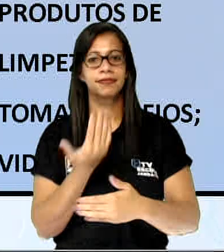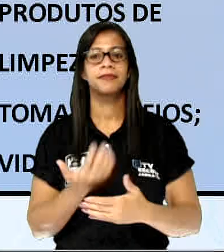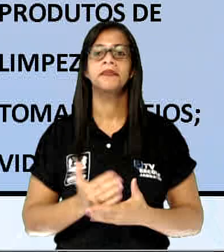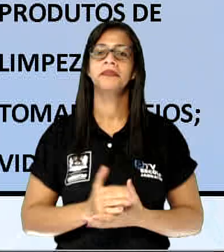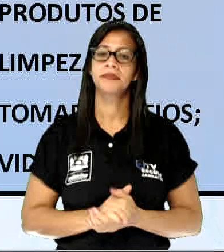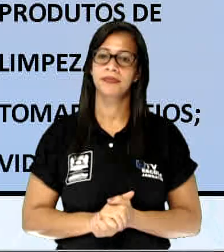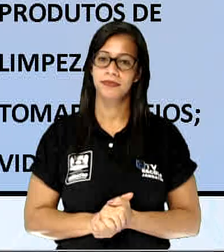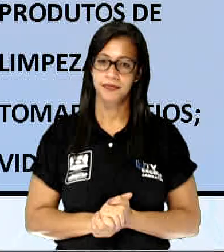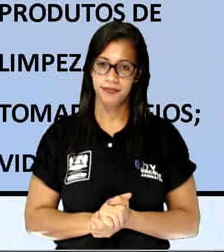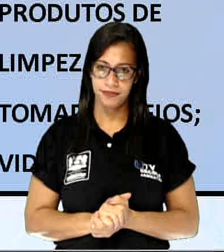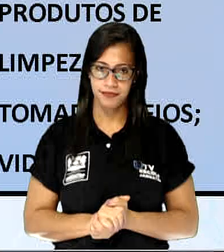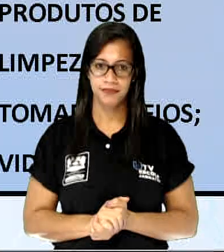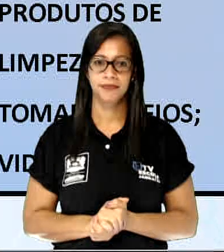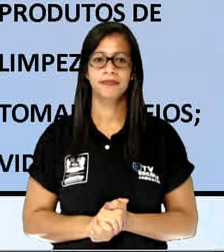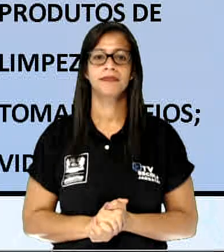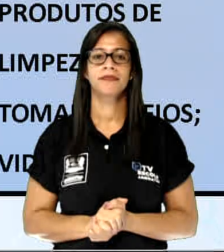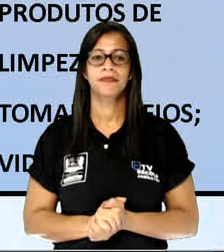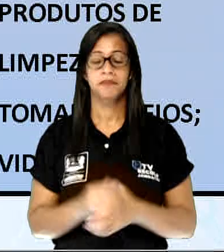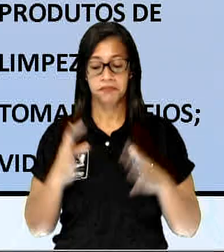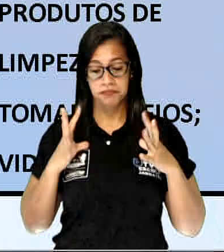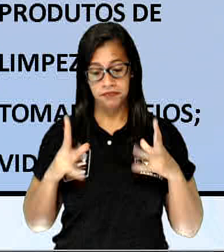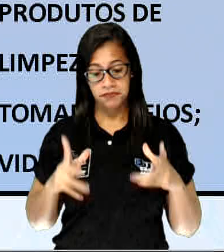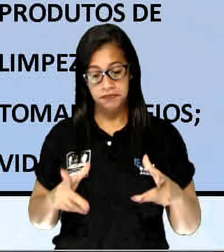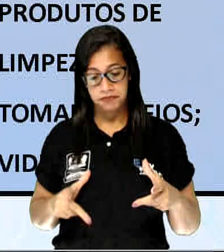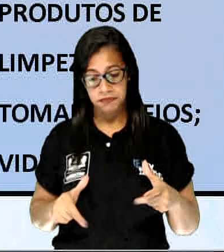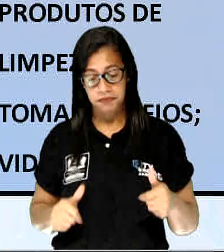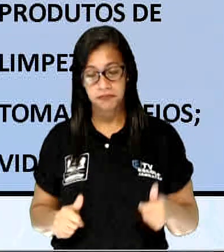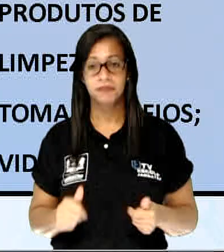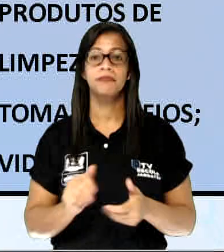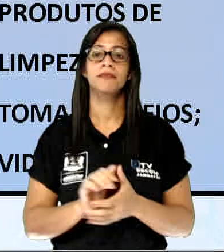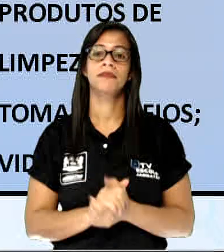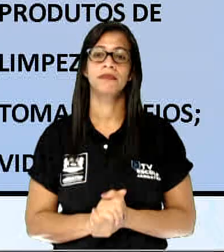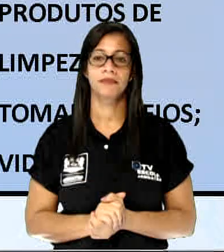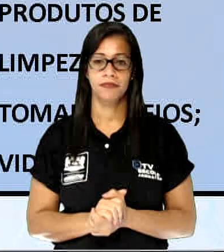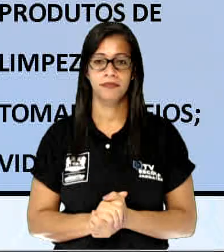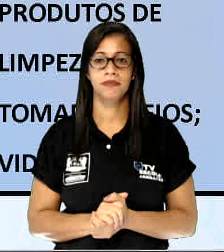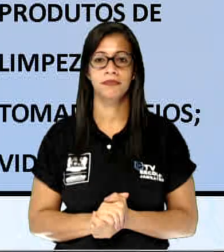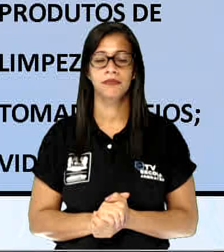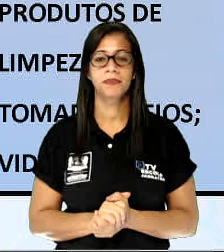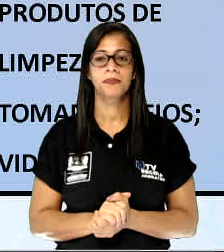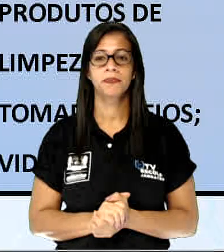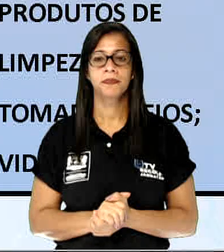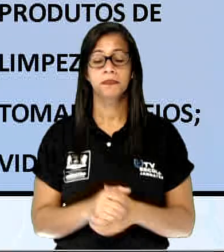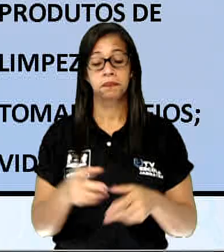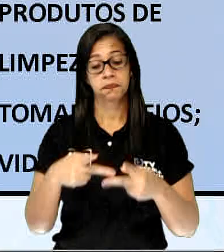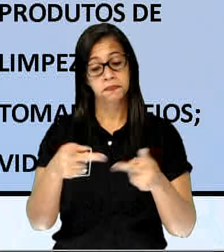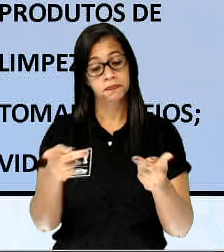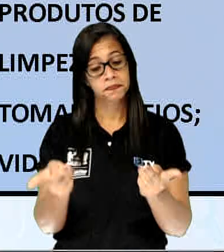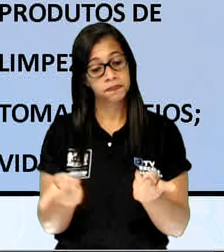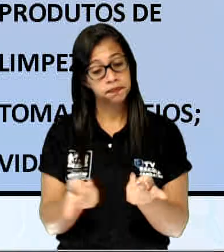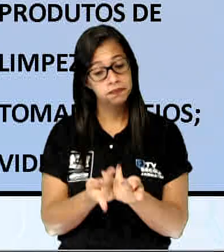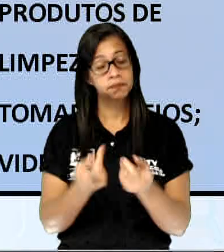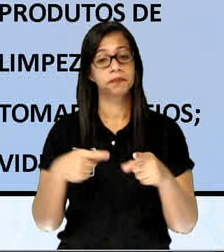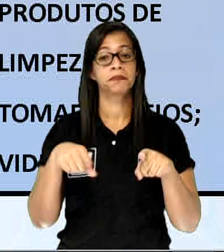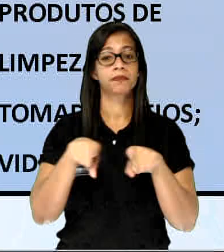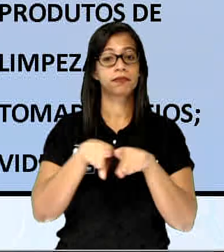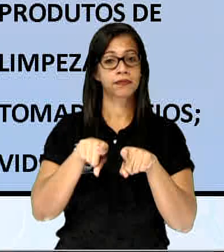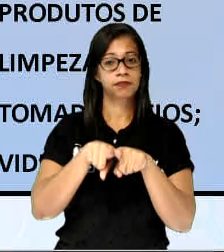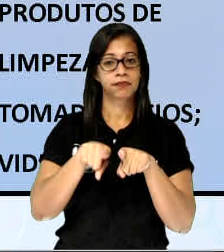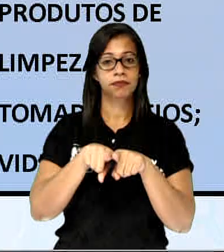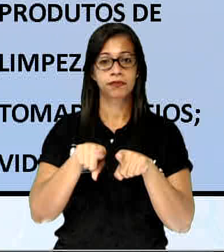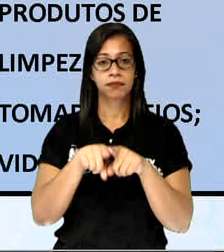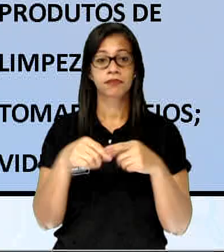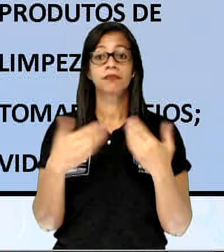higienização dos pratos. Quais riscos e perigos nós podemos